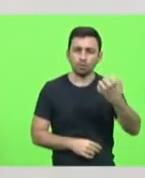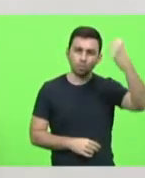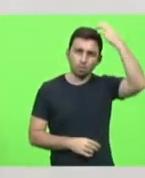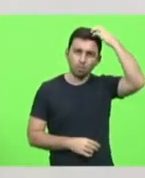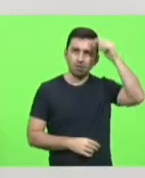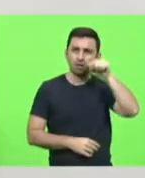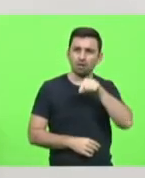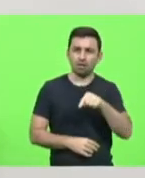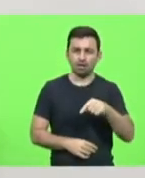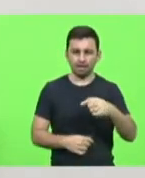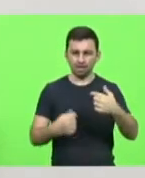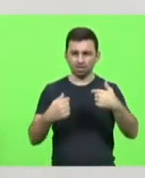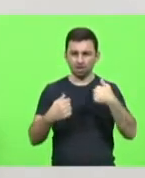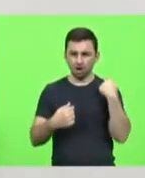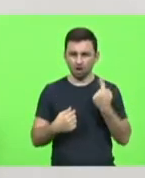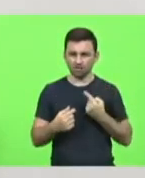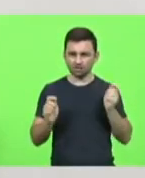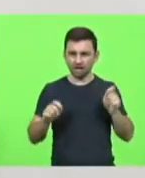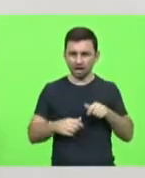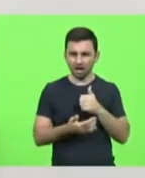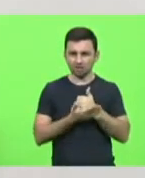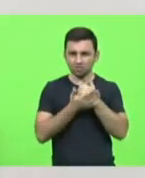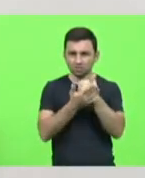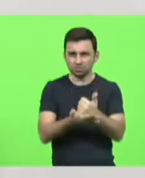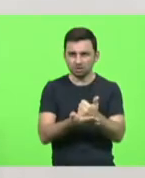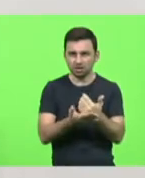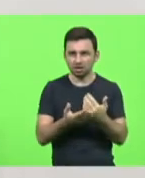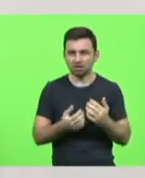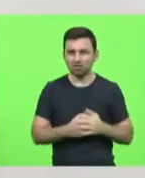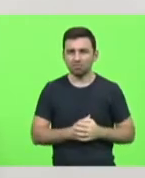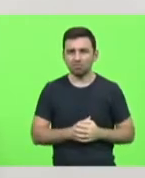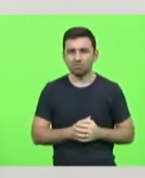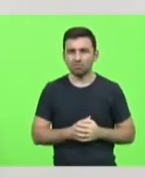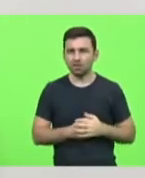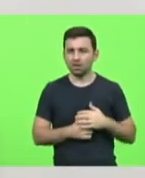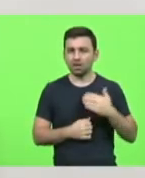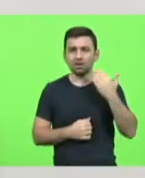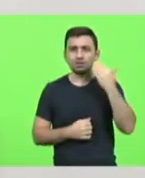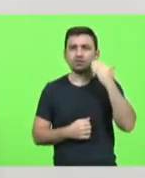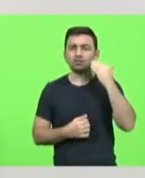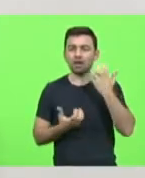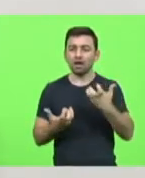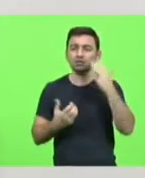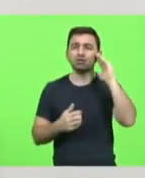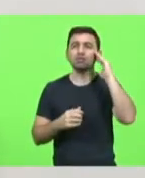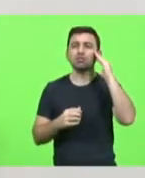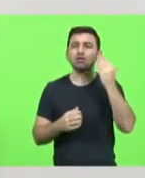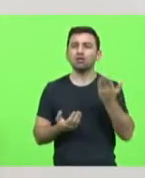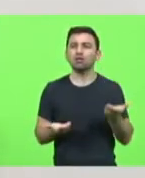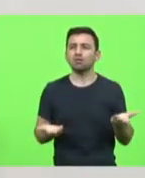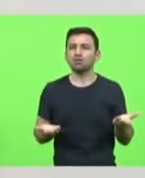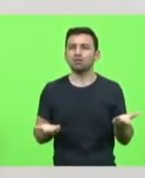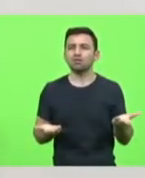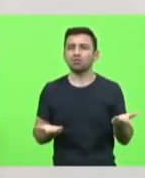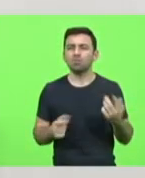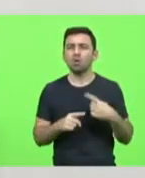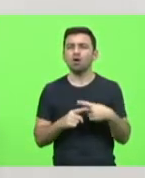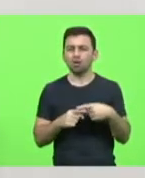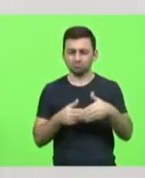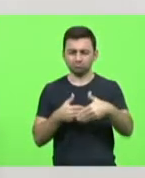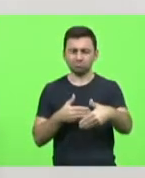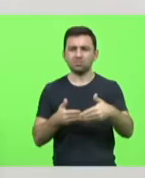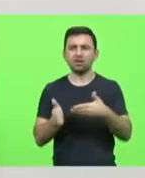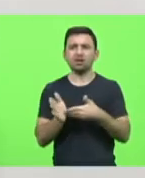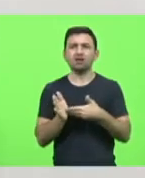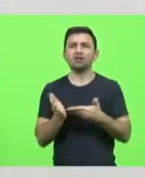interceder por isso. Eu estou tentando entender qual que é a partida desse princípio, onde